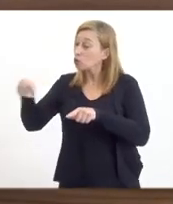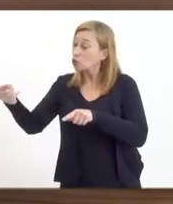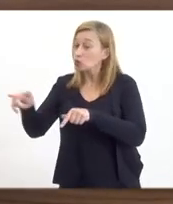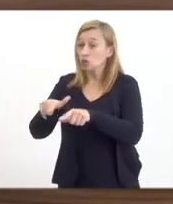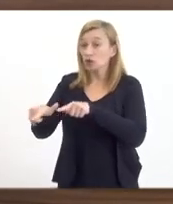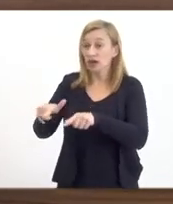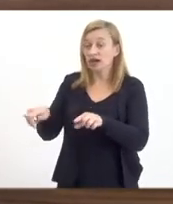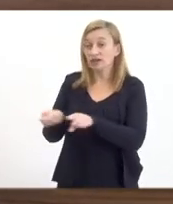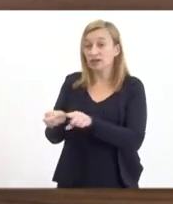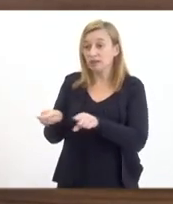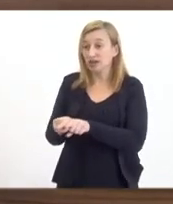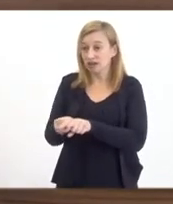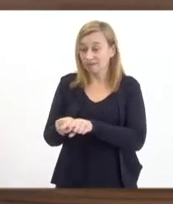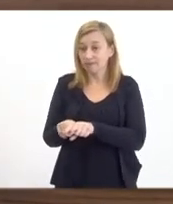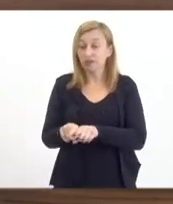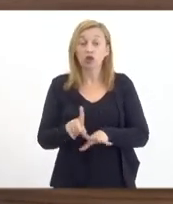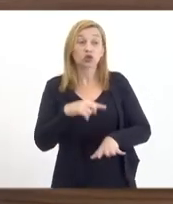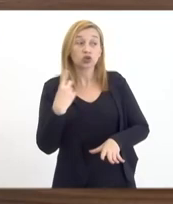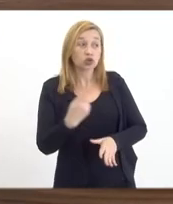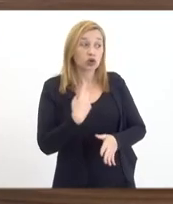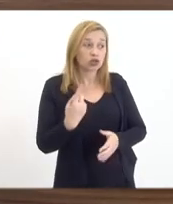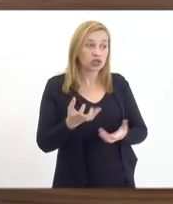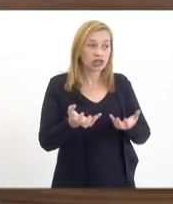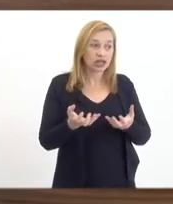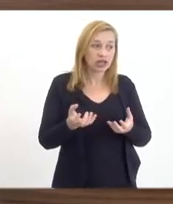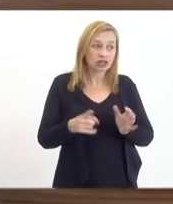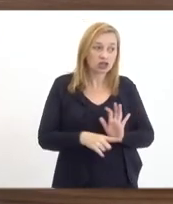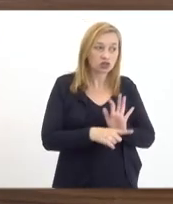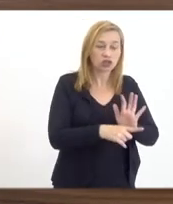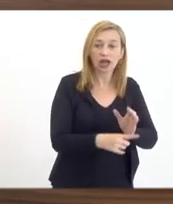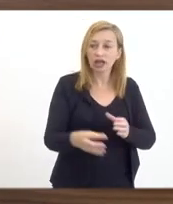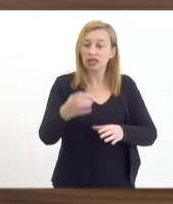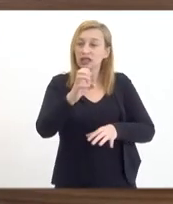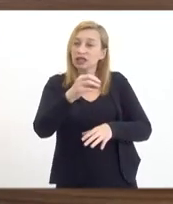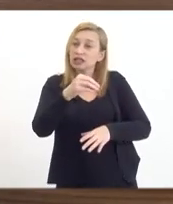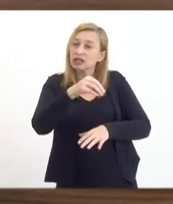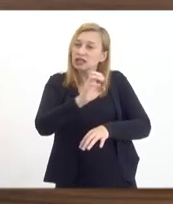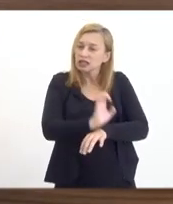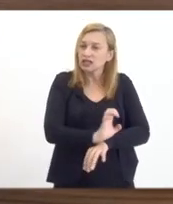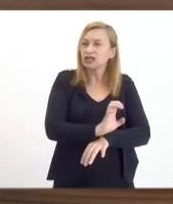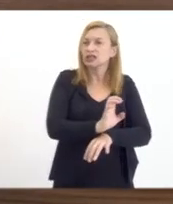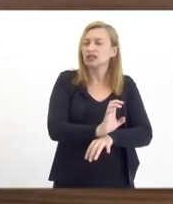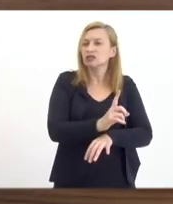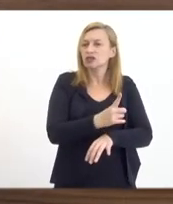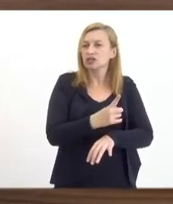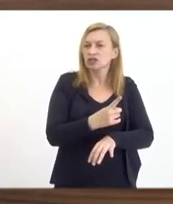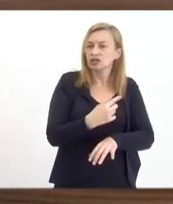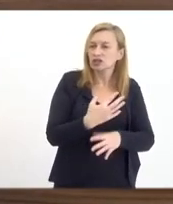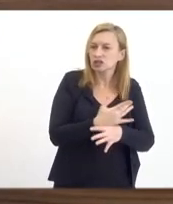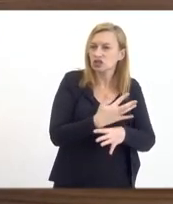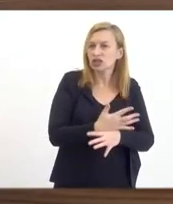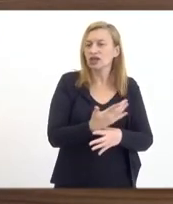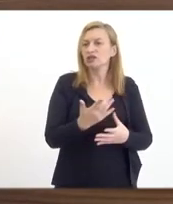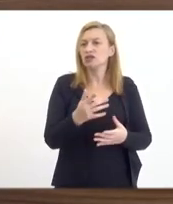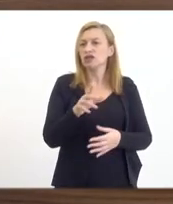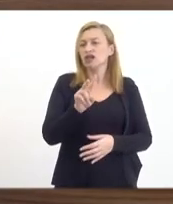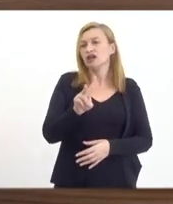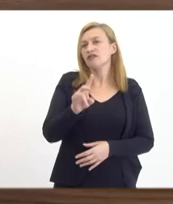estávamos tentando recuperar aqui dentro da nossa cidade, como dentro de outros municípios, viaturas.